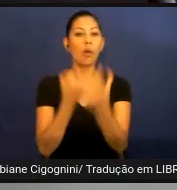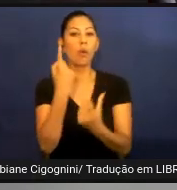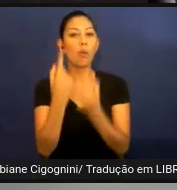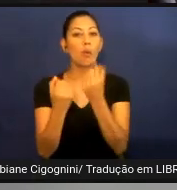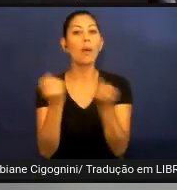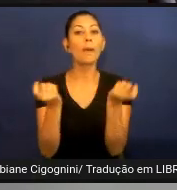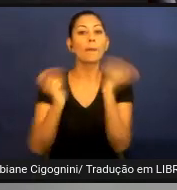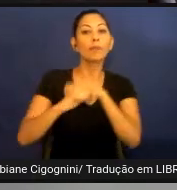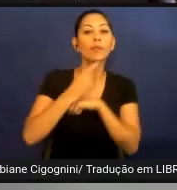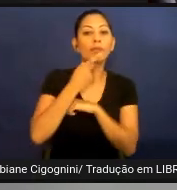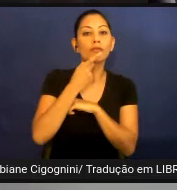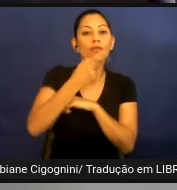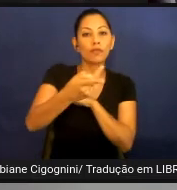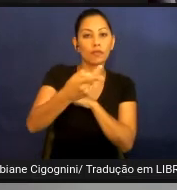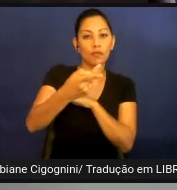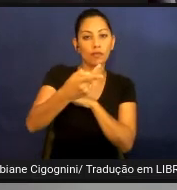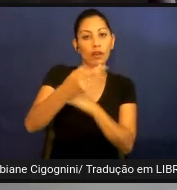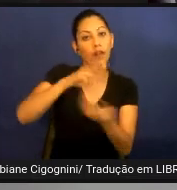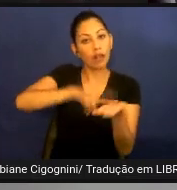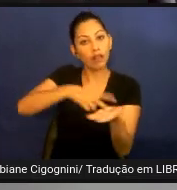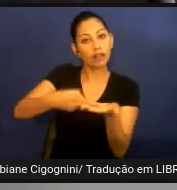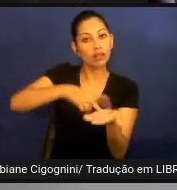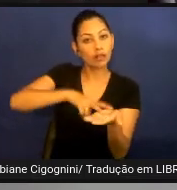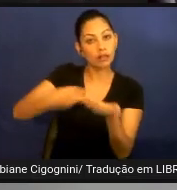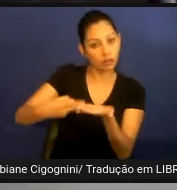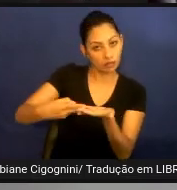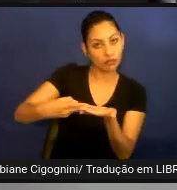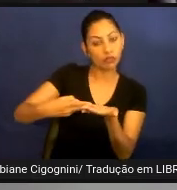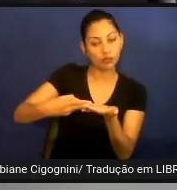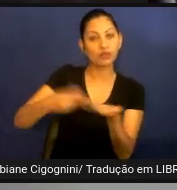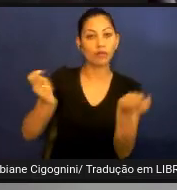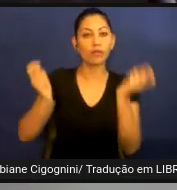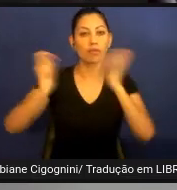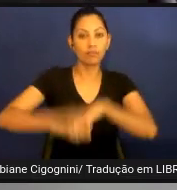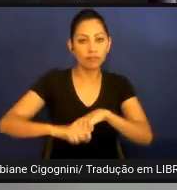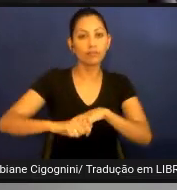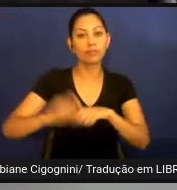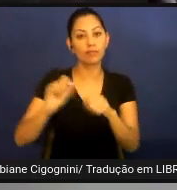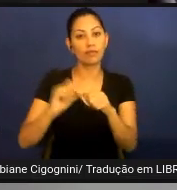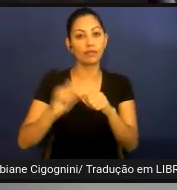você quer que seja traduzido, e o personagem vai traduzir,